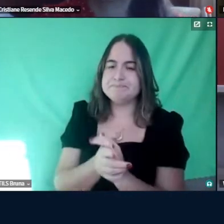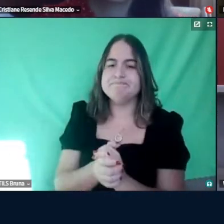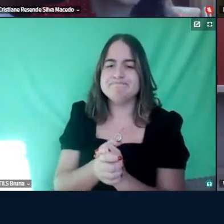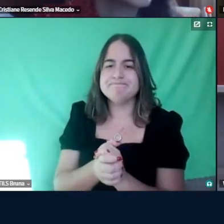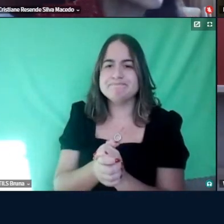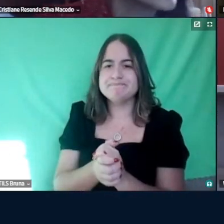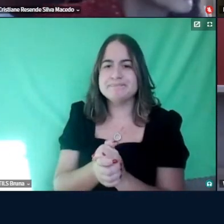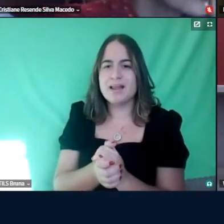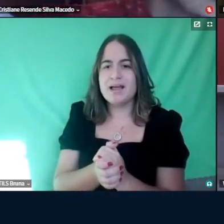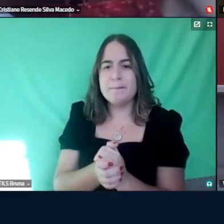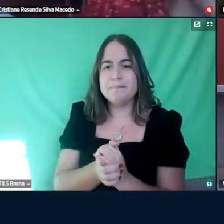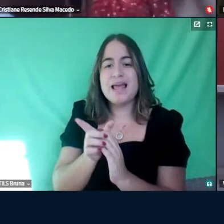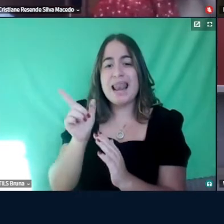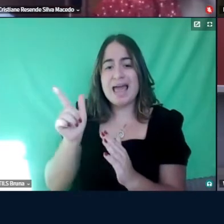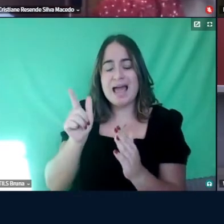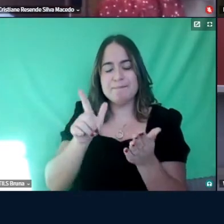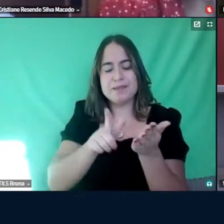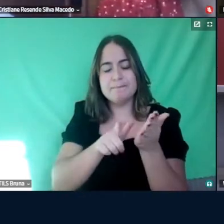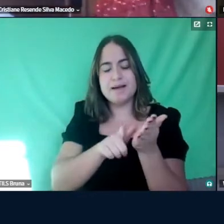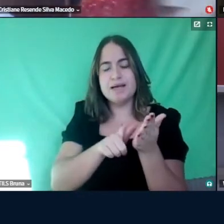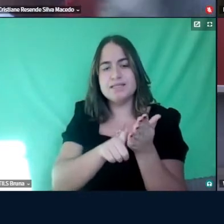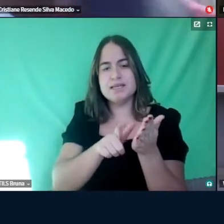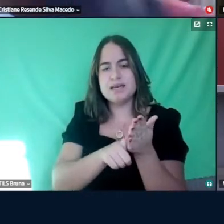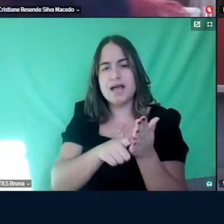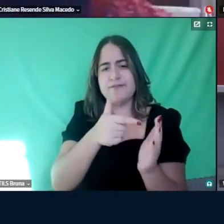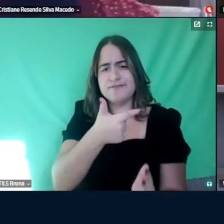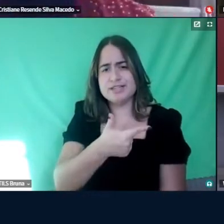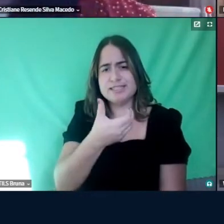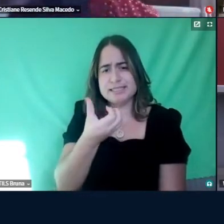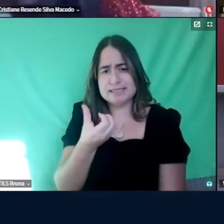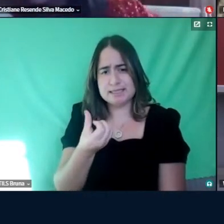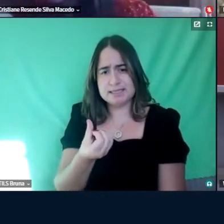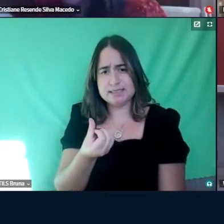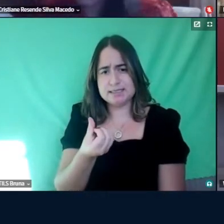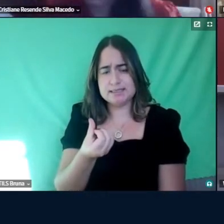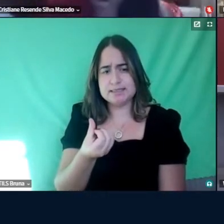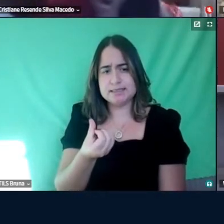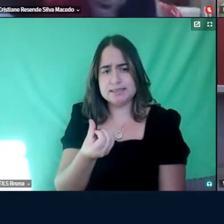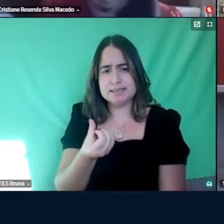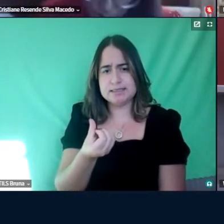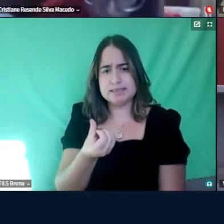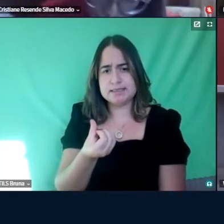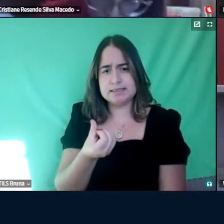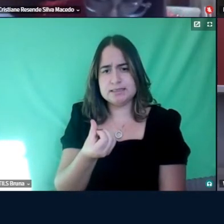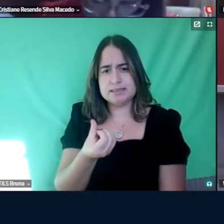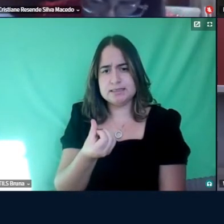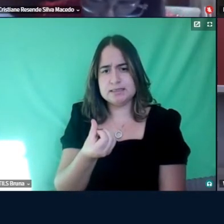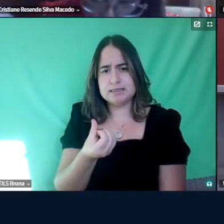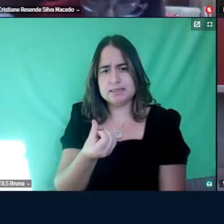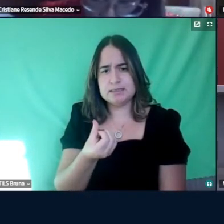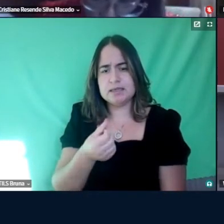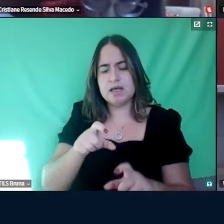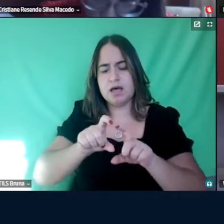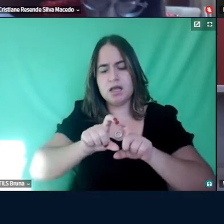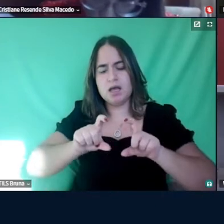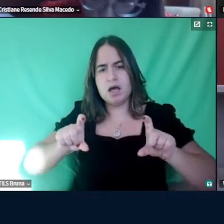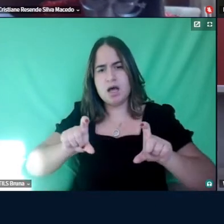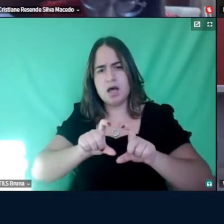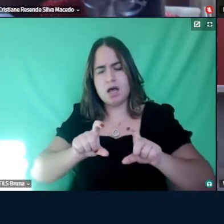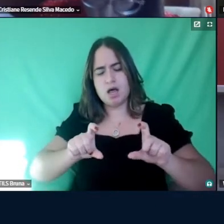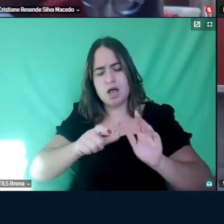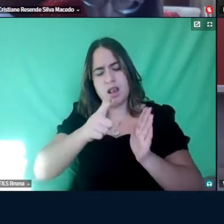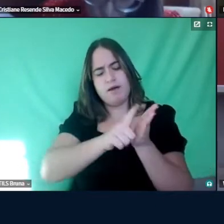lá na página 26, no, no, na nota de rodapé 5,